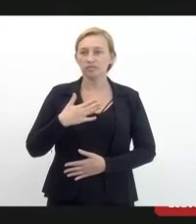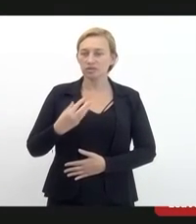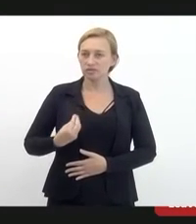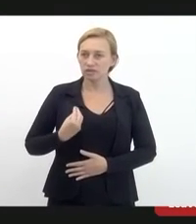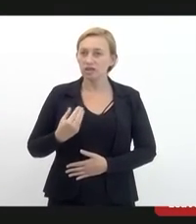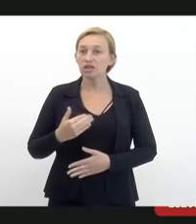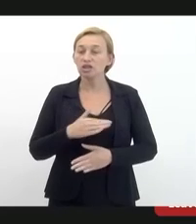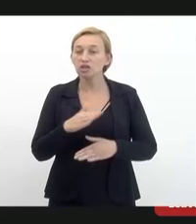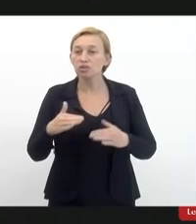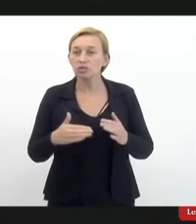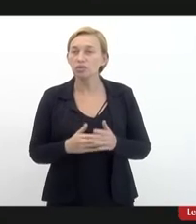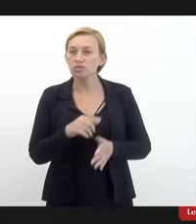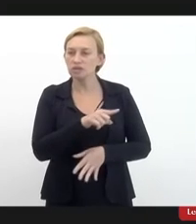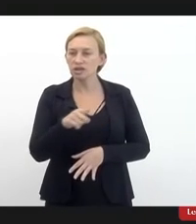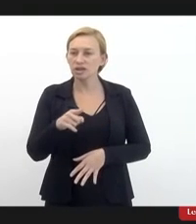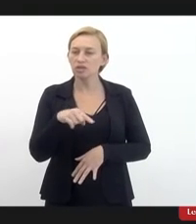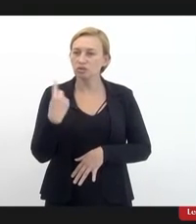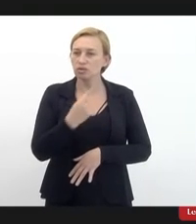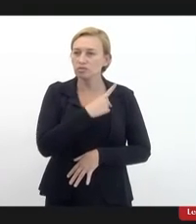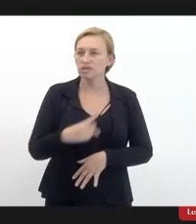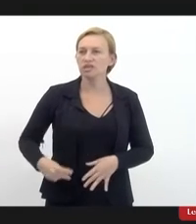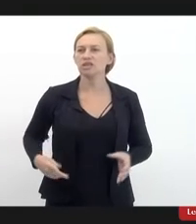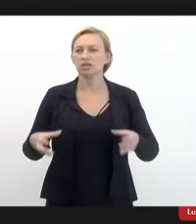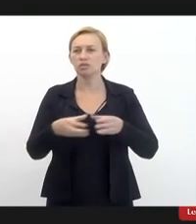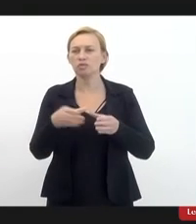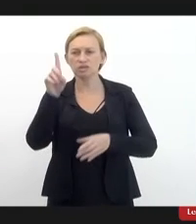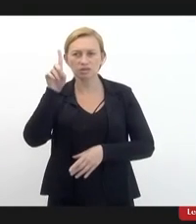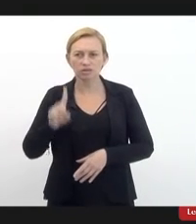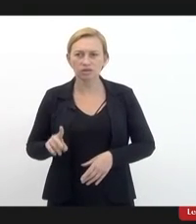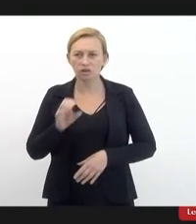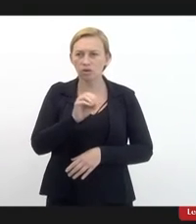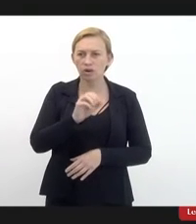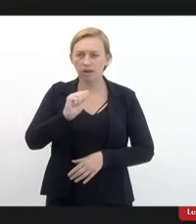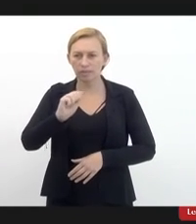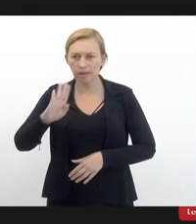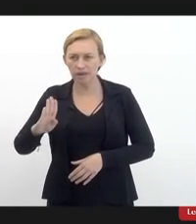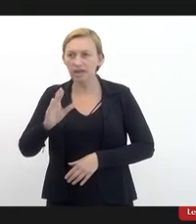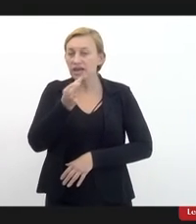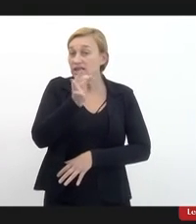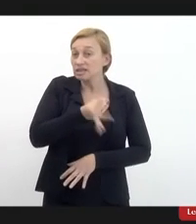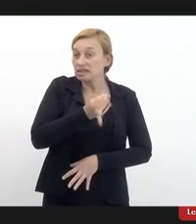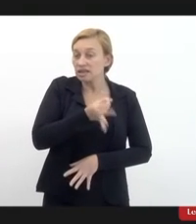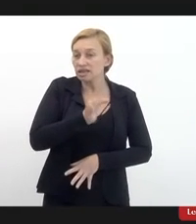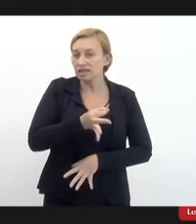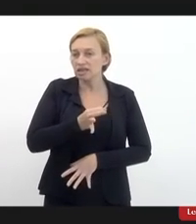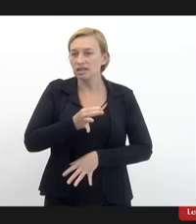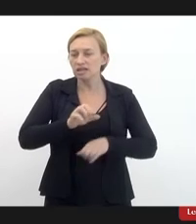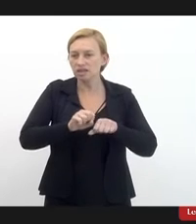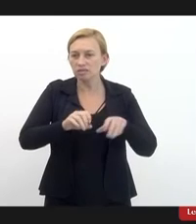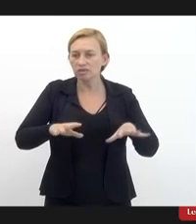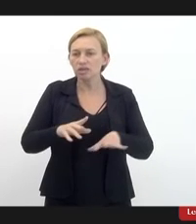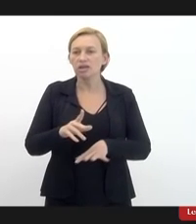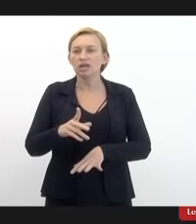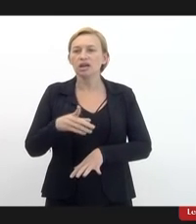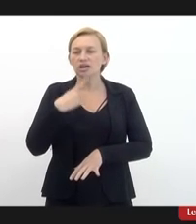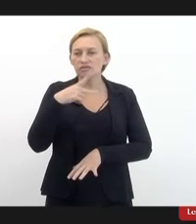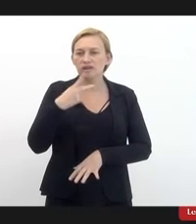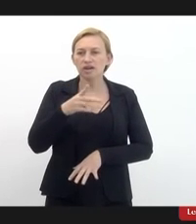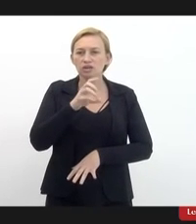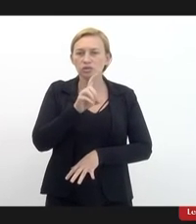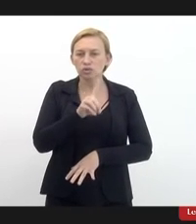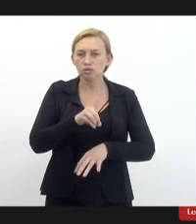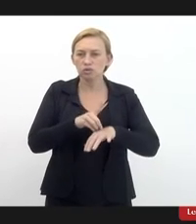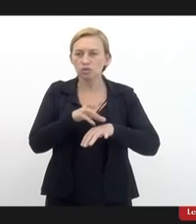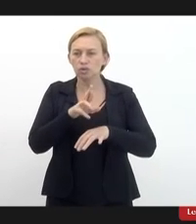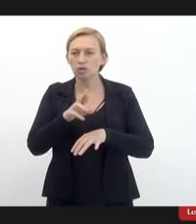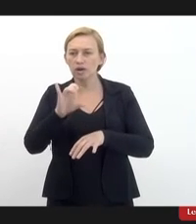especial aí do tocaio nosso presidente da comissão da pessoa com deficiência da UAB e com certeza a explanação colocação do tocaio vai contribuir já